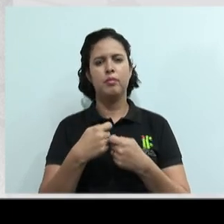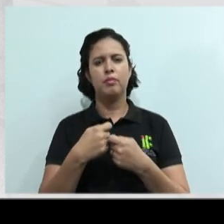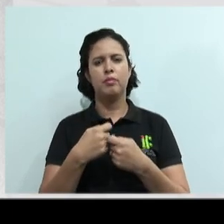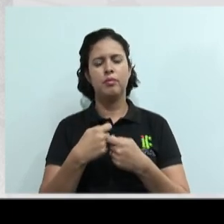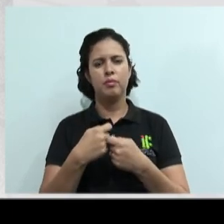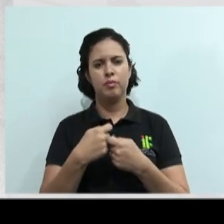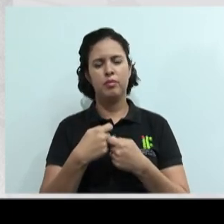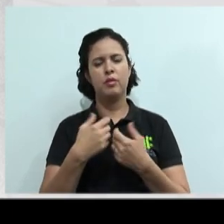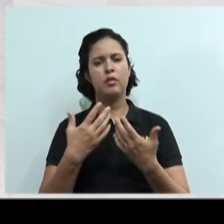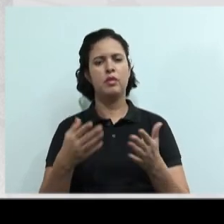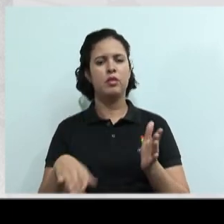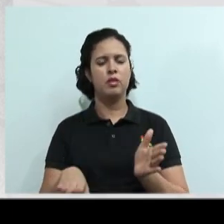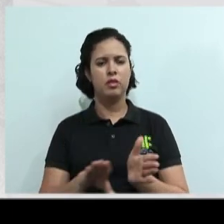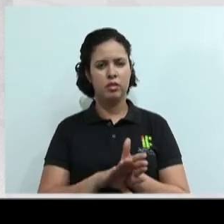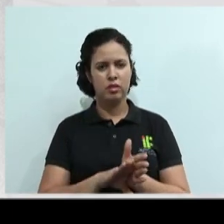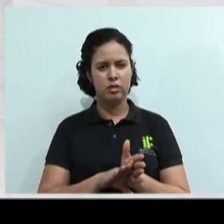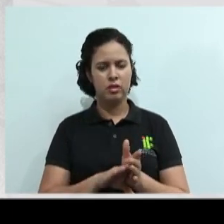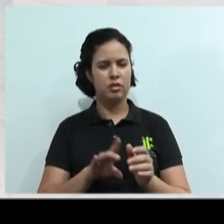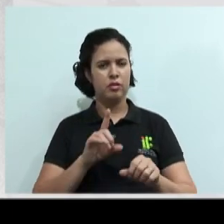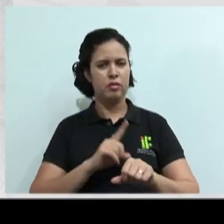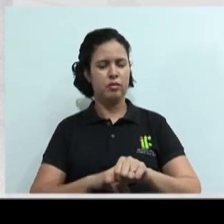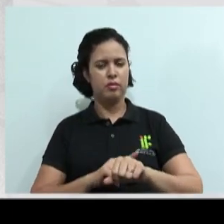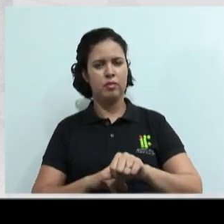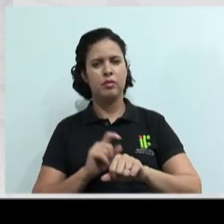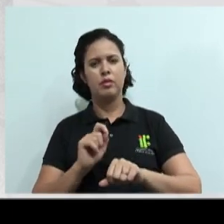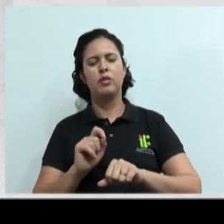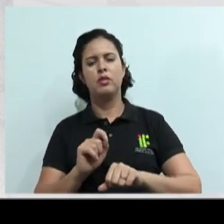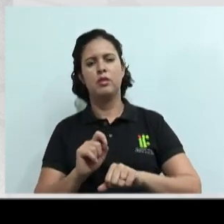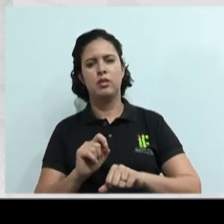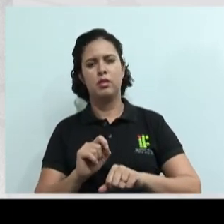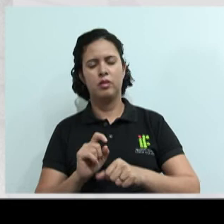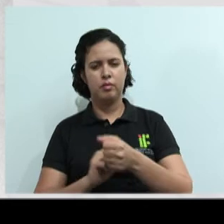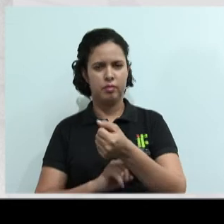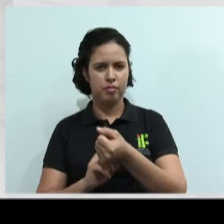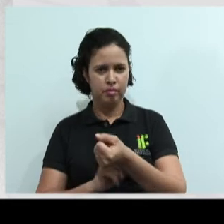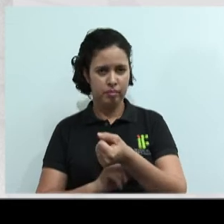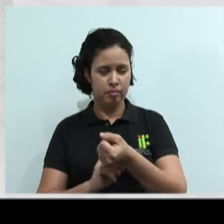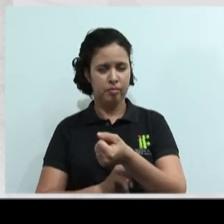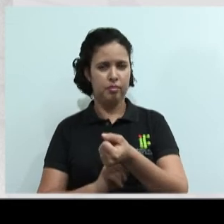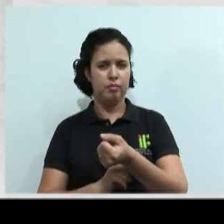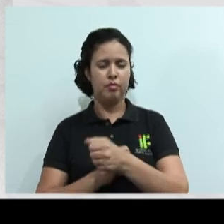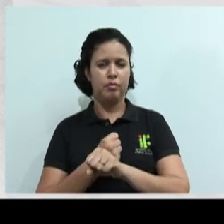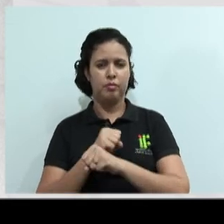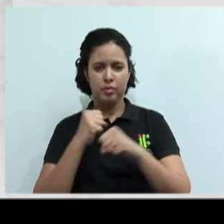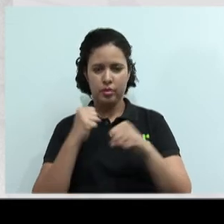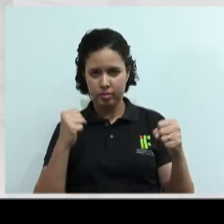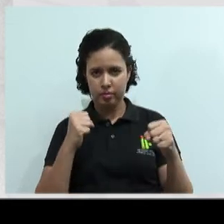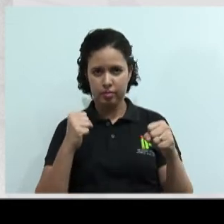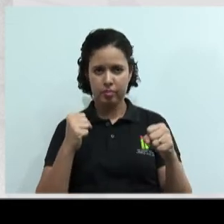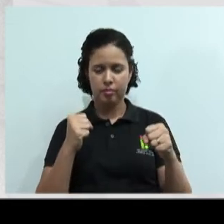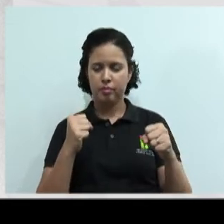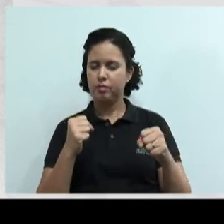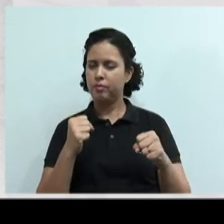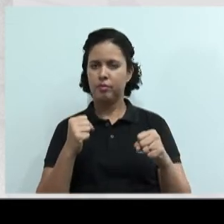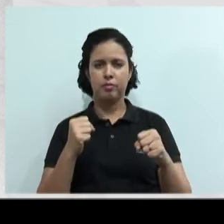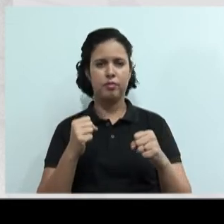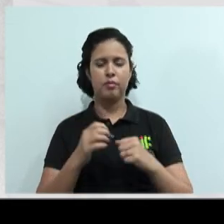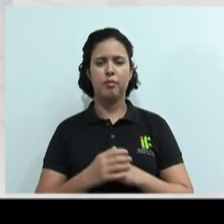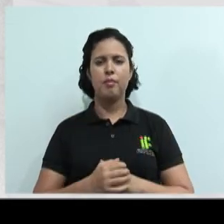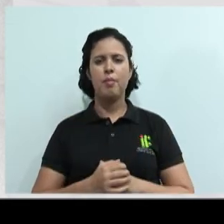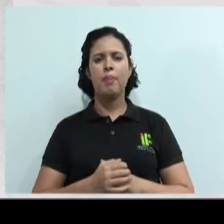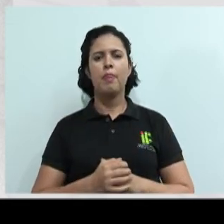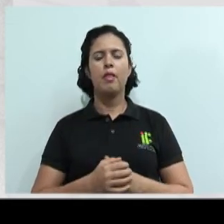chegue àquele ponto em que uma das partes vão se exaltar e perder a razão e perder a cabeça, né? Isso é muito chato. Então,